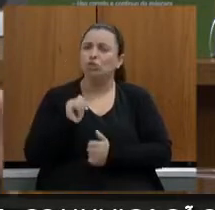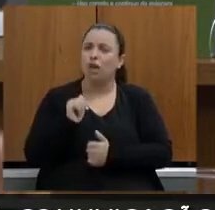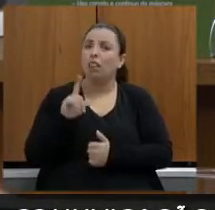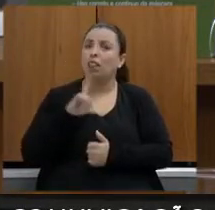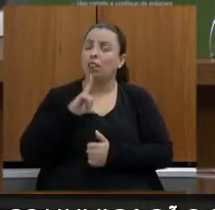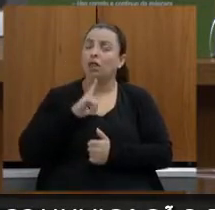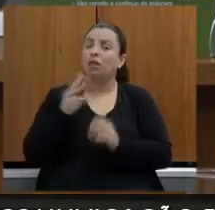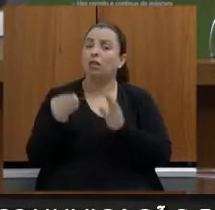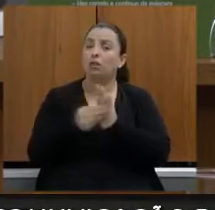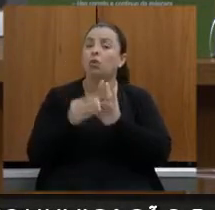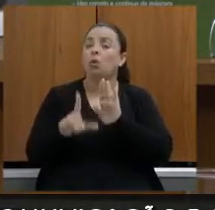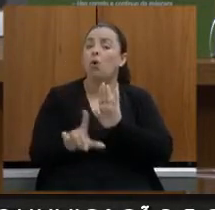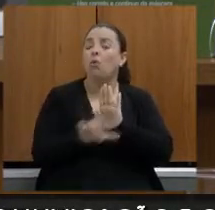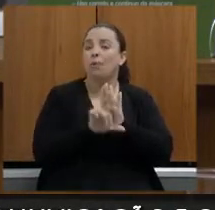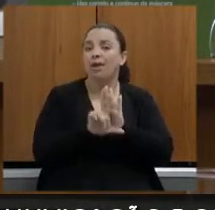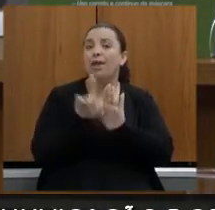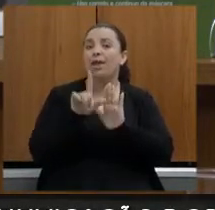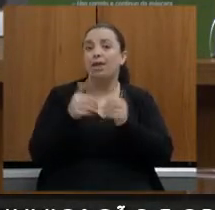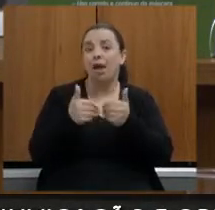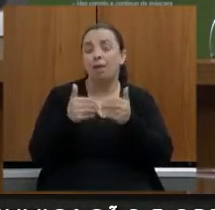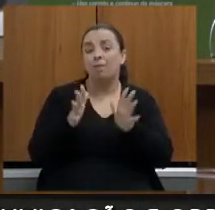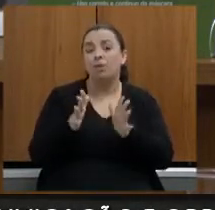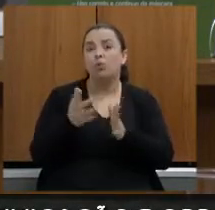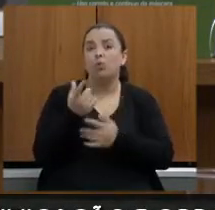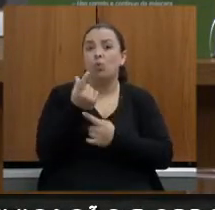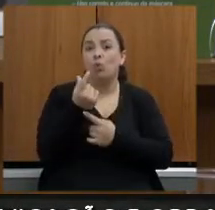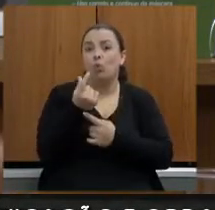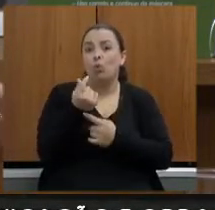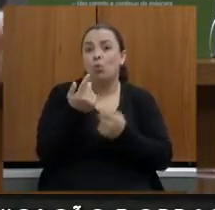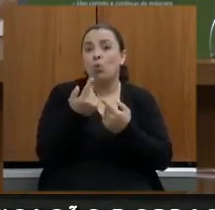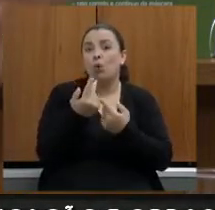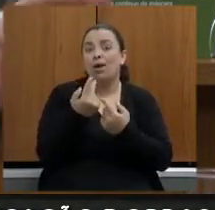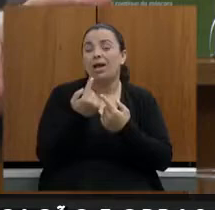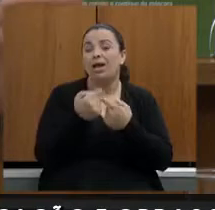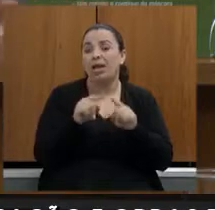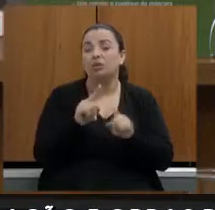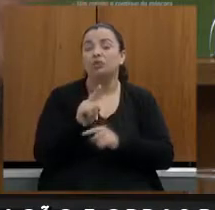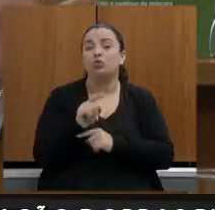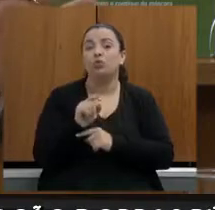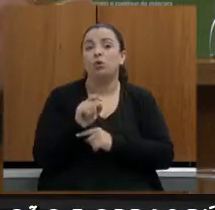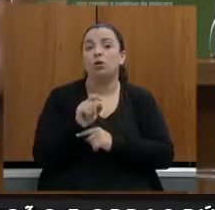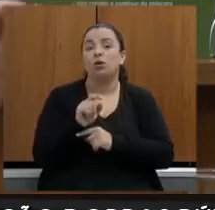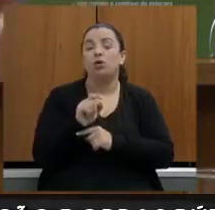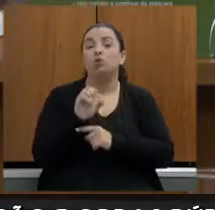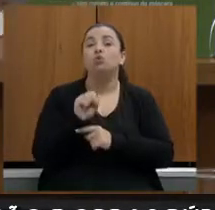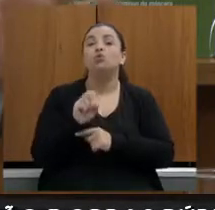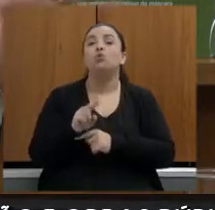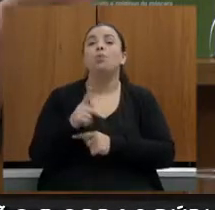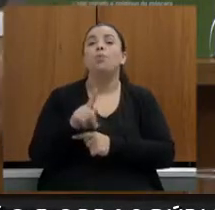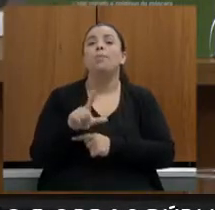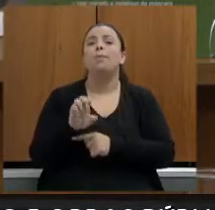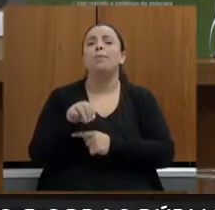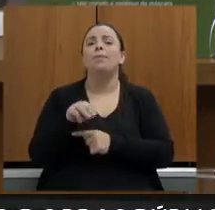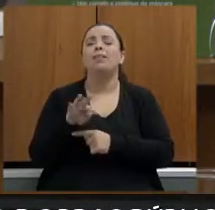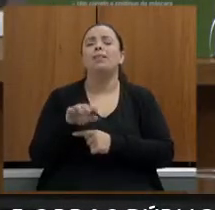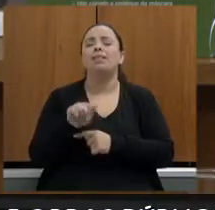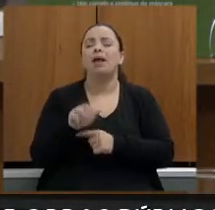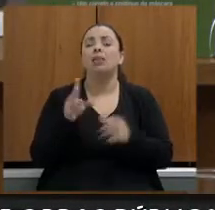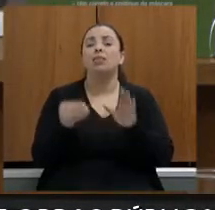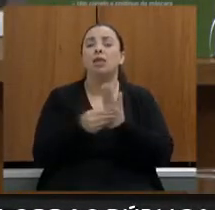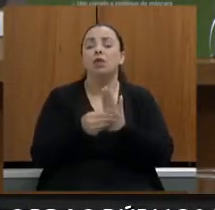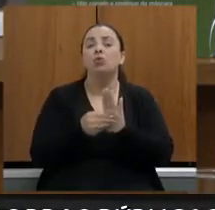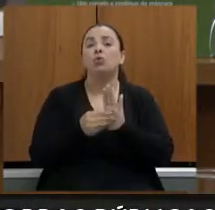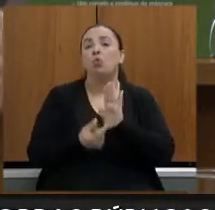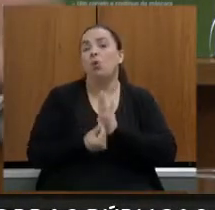um crédito suplementar no orçamento por sinal são as primeiras os primeiros programas o anexo 1 dessa lei